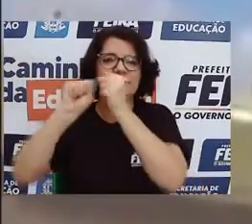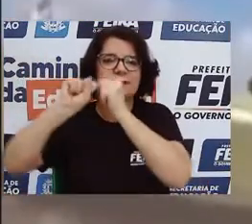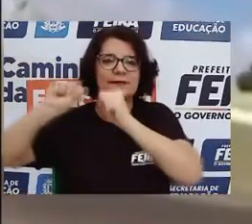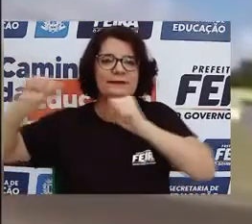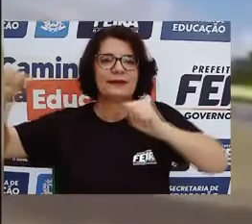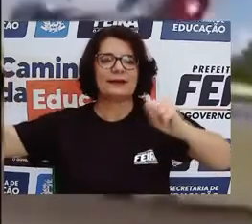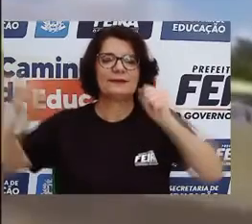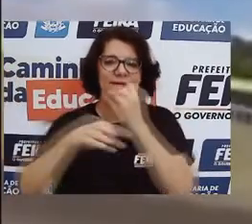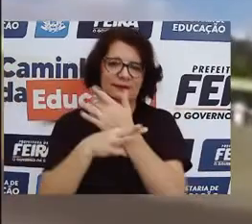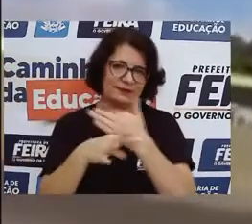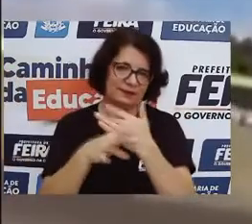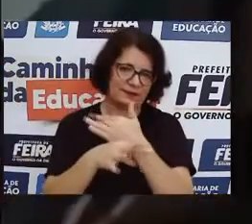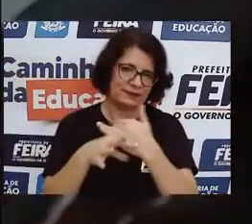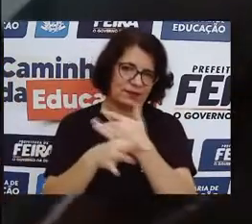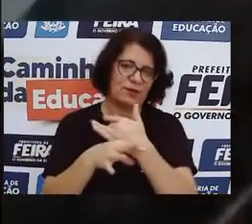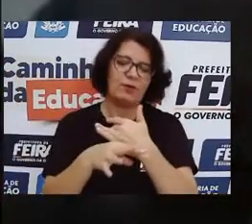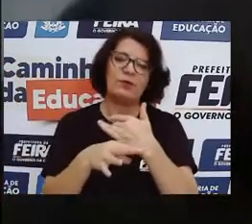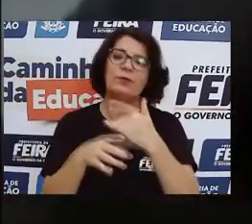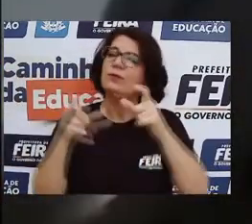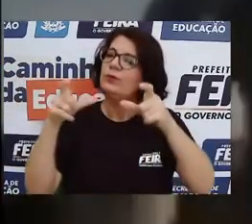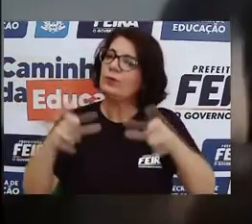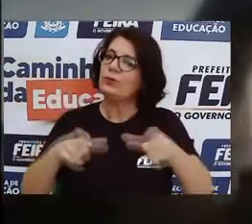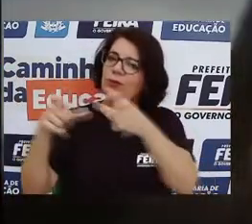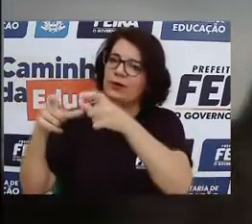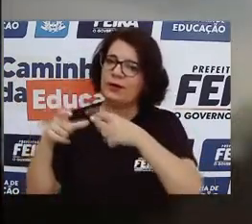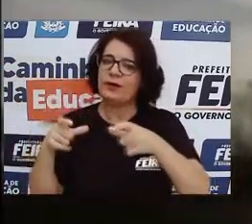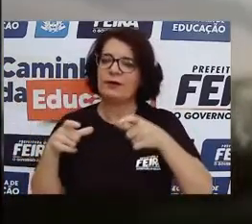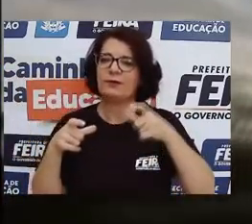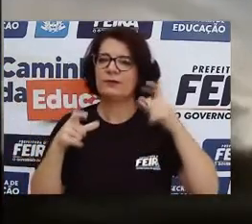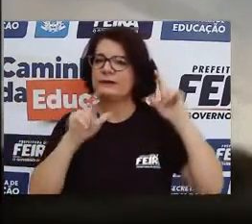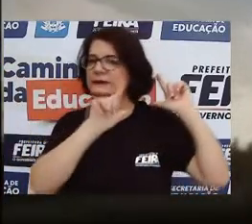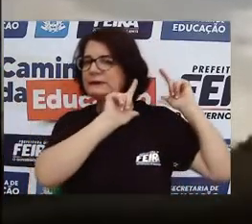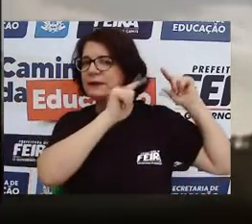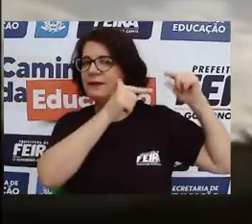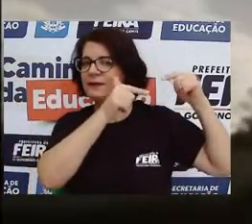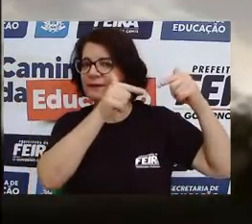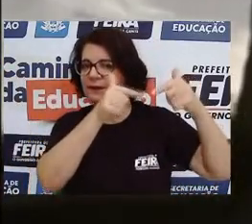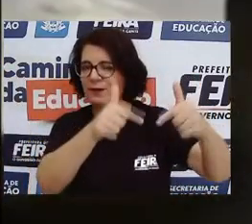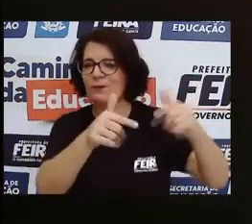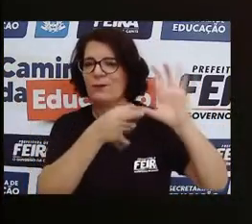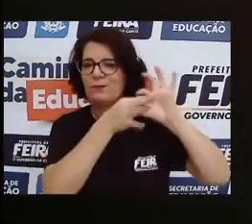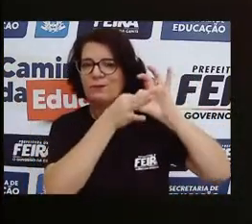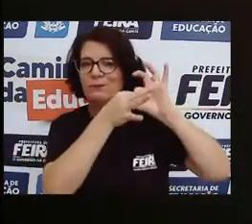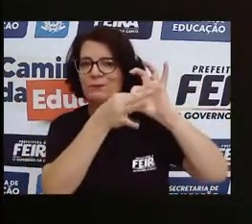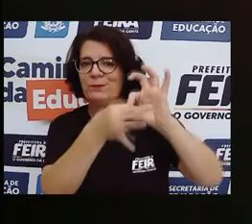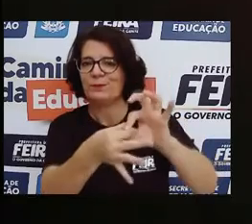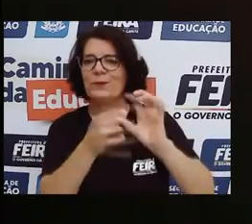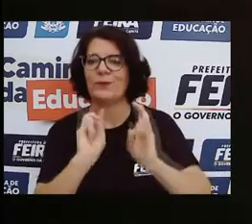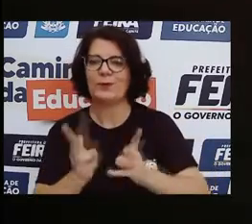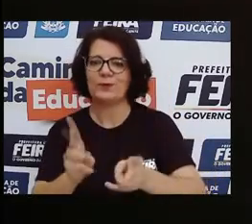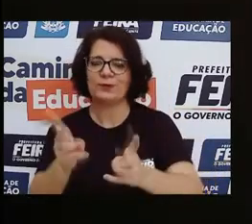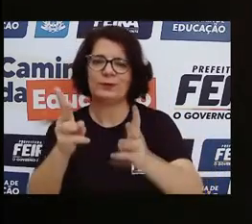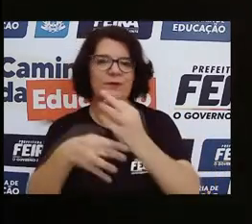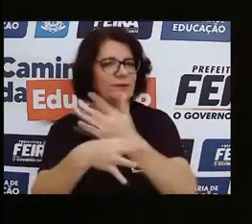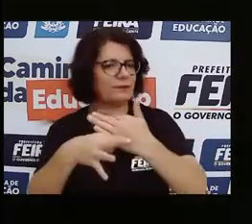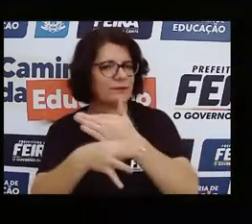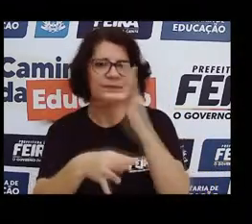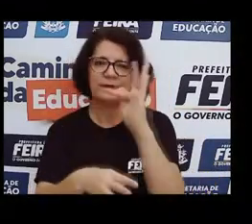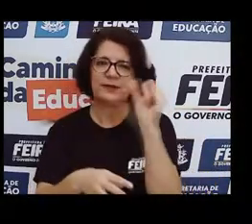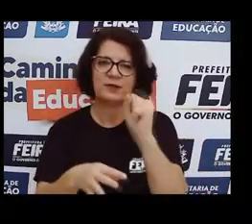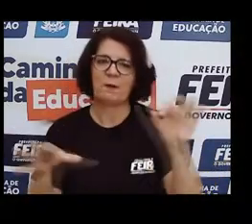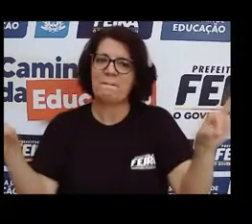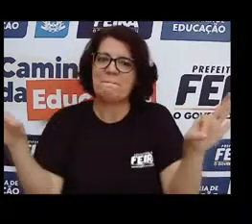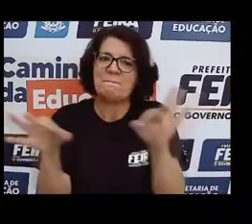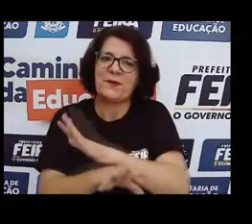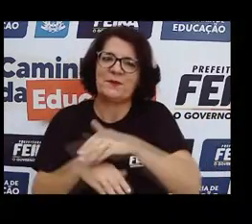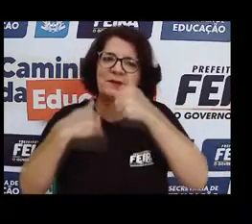lugar. Um lugar onde o moderno e a tradição andam juntas. Feira de Santana. Uma cidade pronta pra